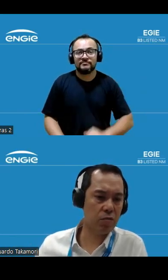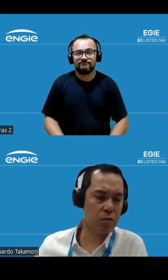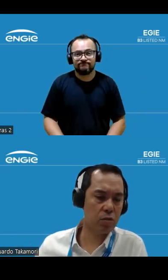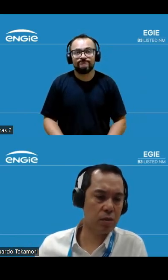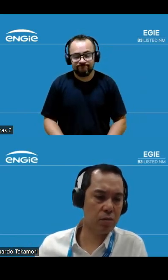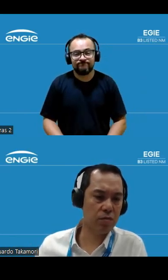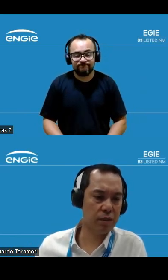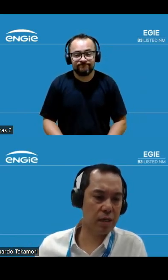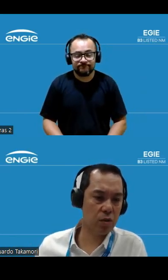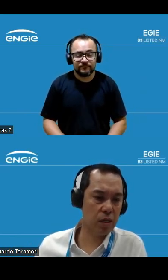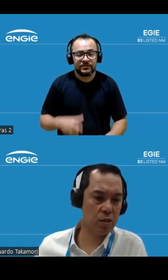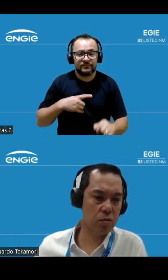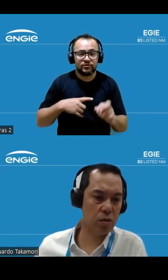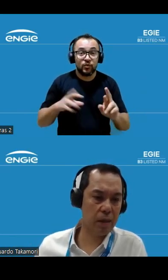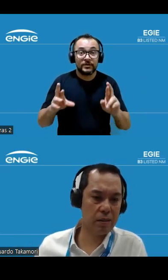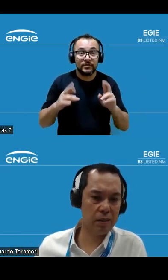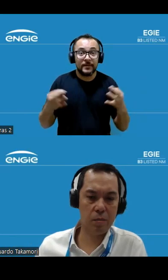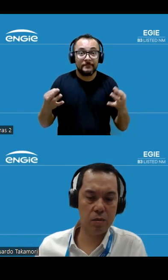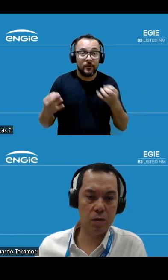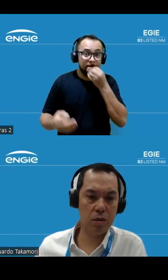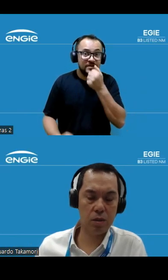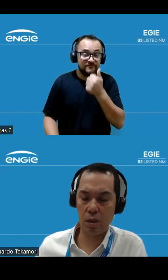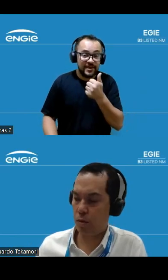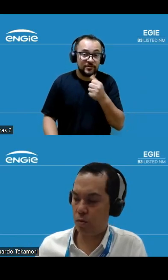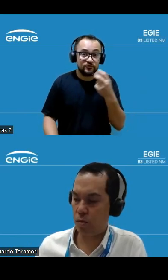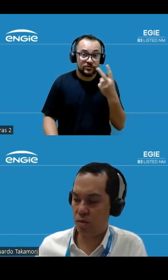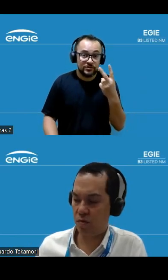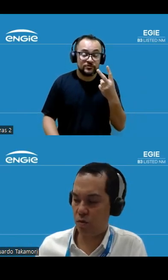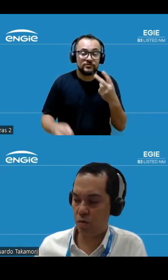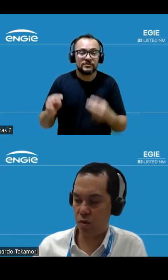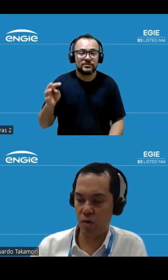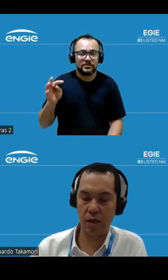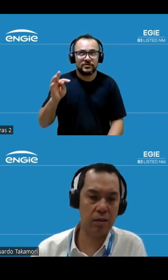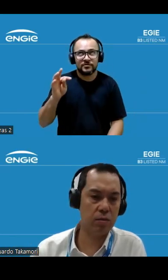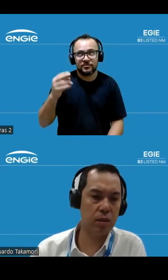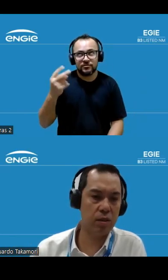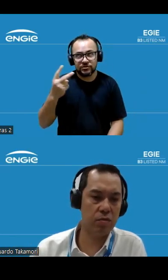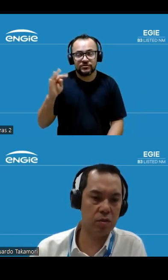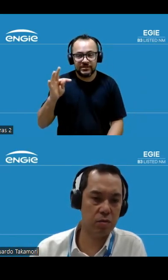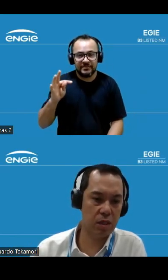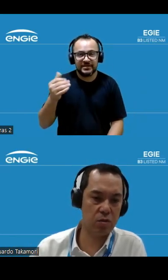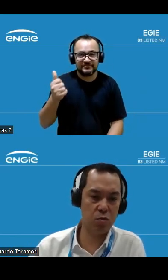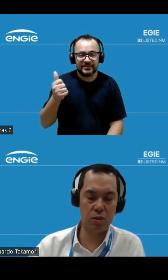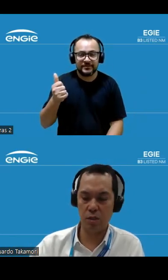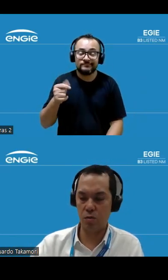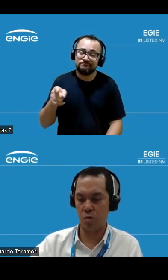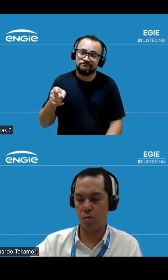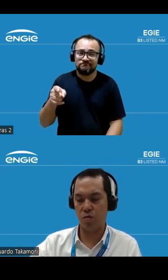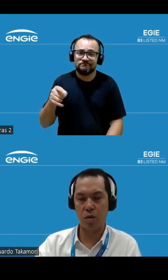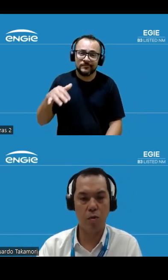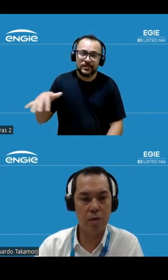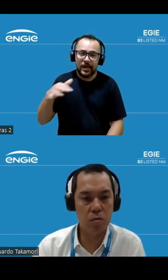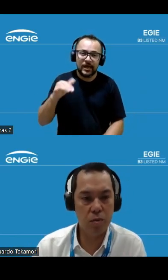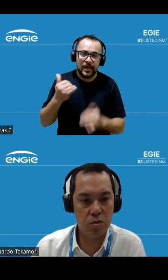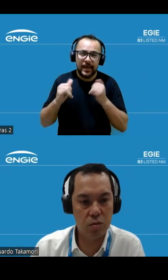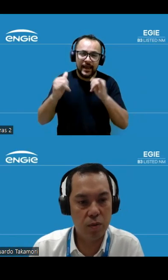Mas a gente teve um resultado fantástico aqui nesse segundo trimestre, lembrando que a gente está num momento muito desafiador do setor elétrico, em função do excesso de subsídios, a pode